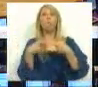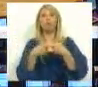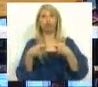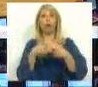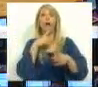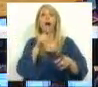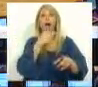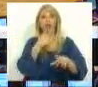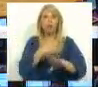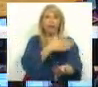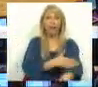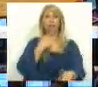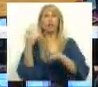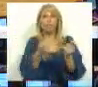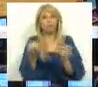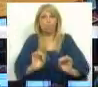Parlamento.